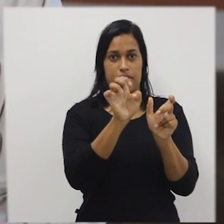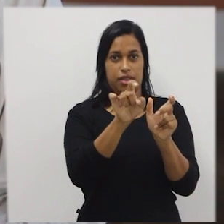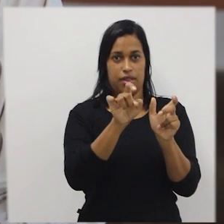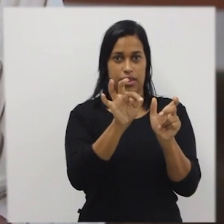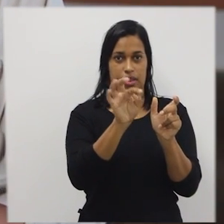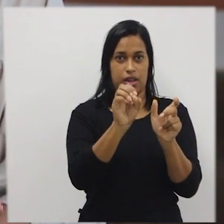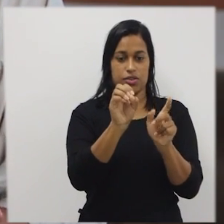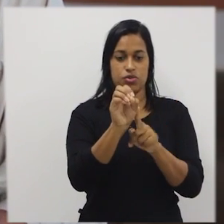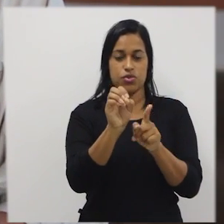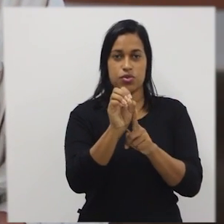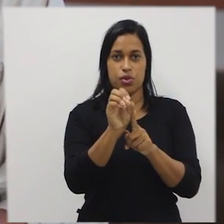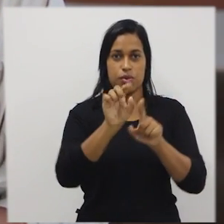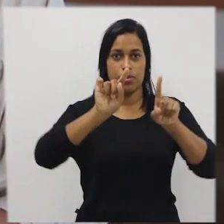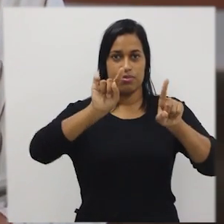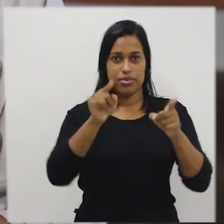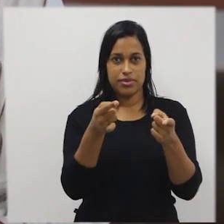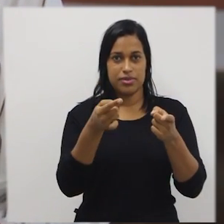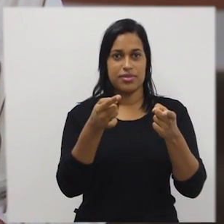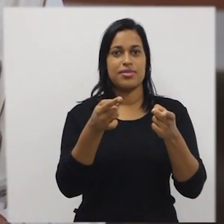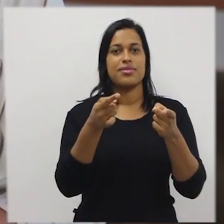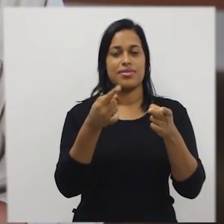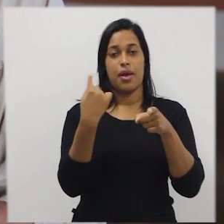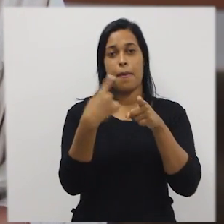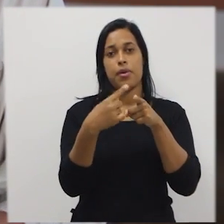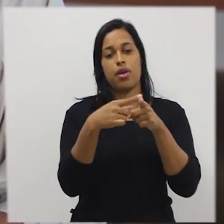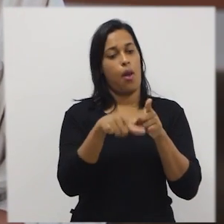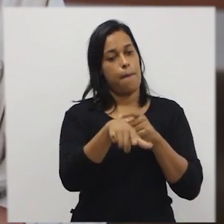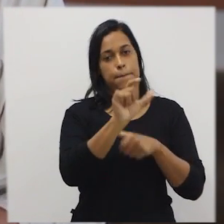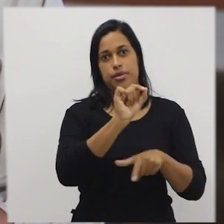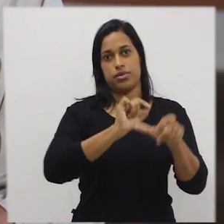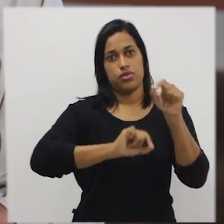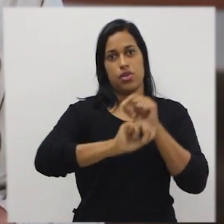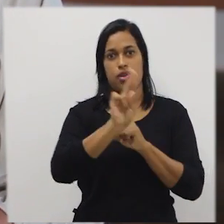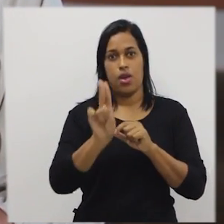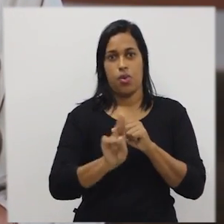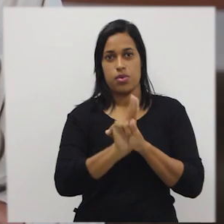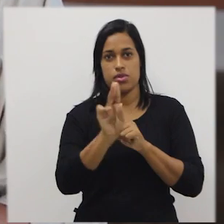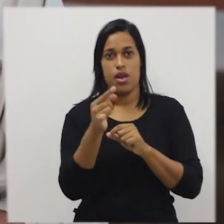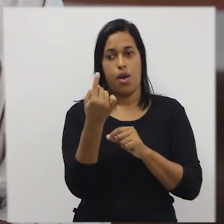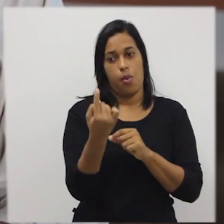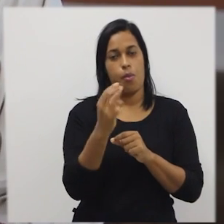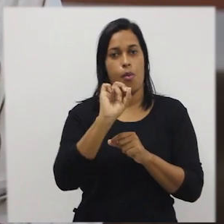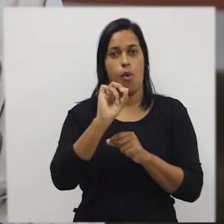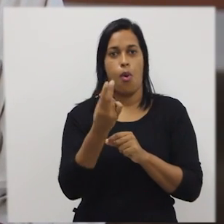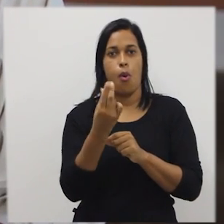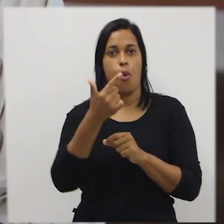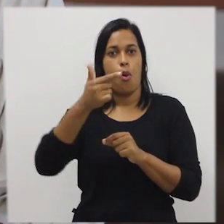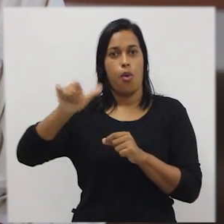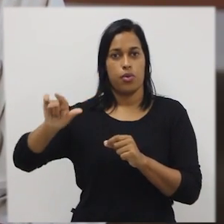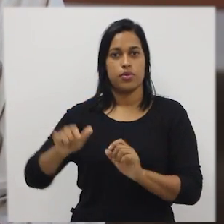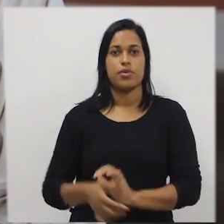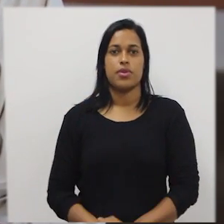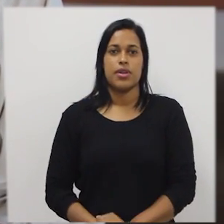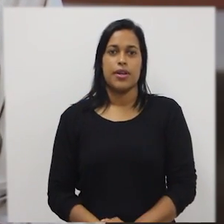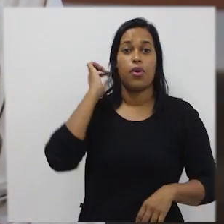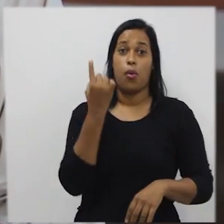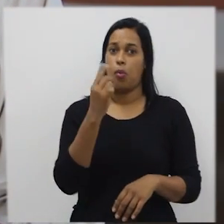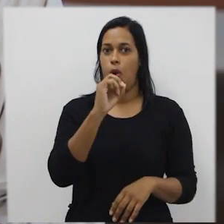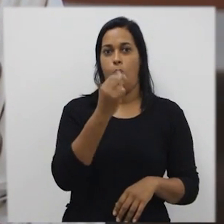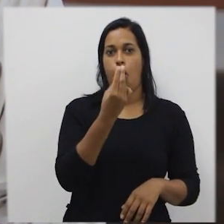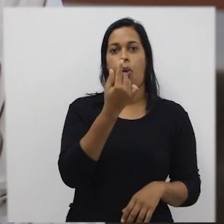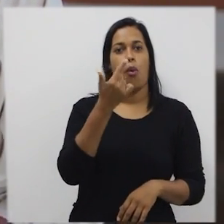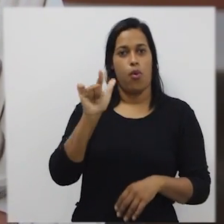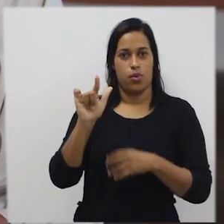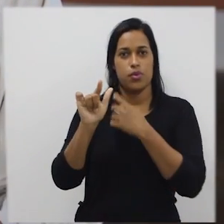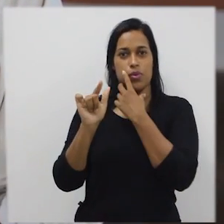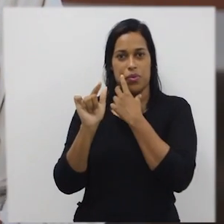variável está em pochete, ou seja, é opcional utilizar um ou outro. No exemplo que nós vimos em tela,